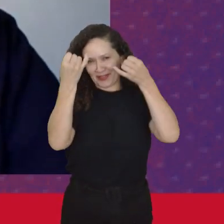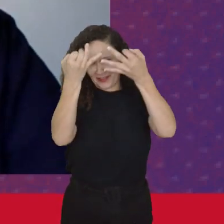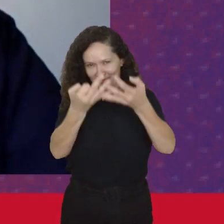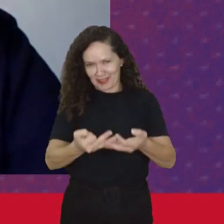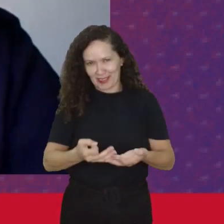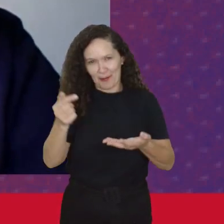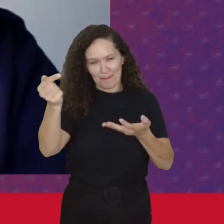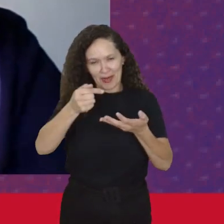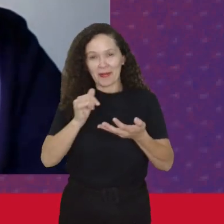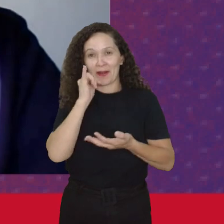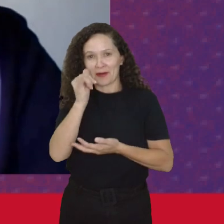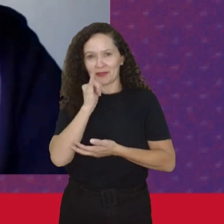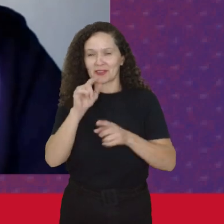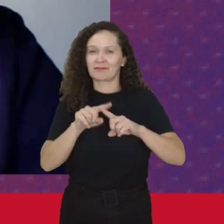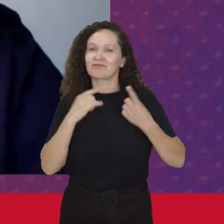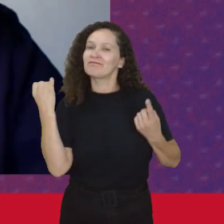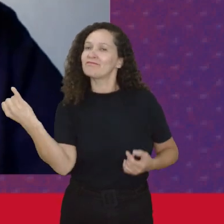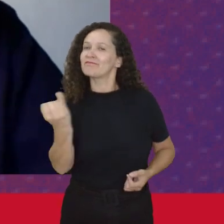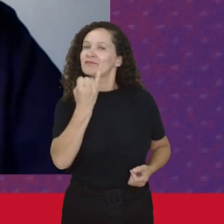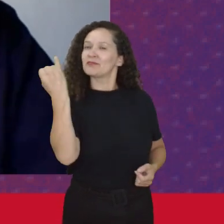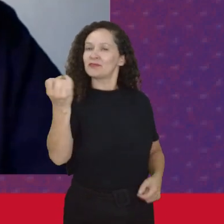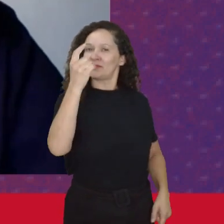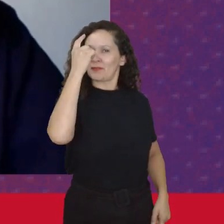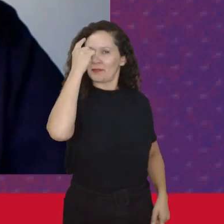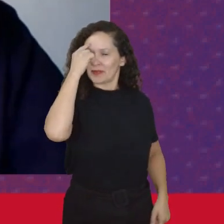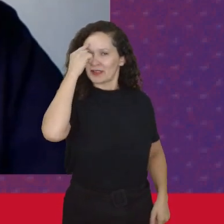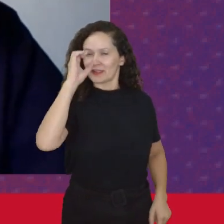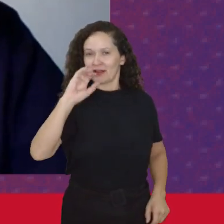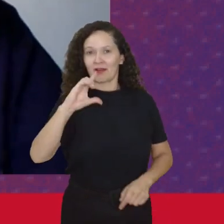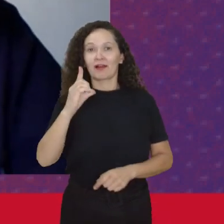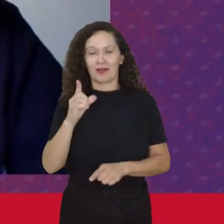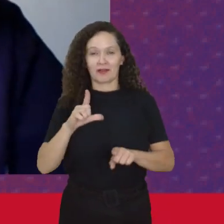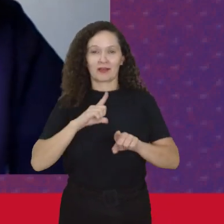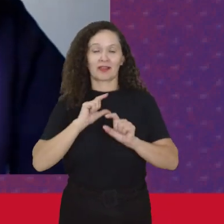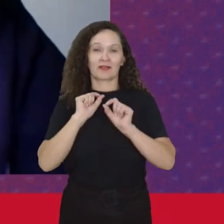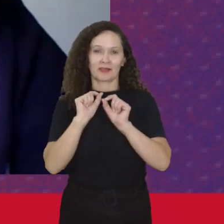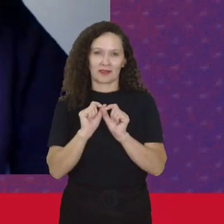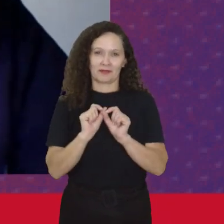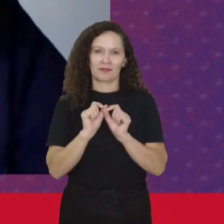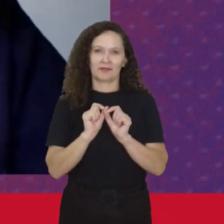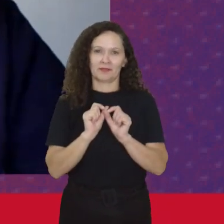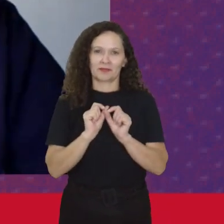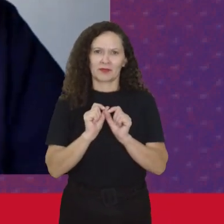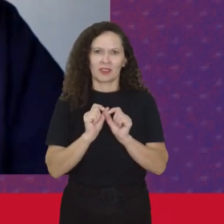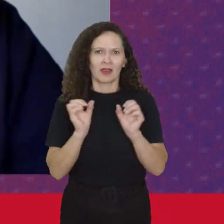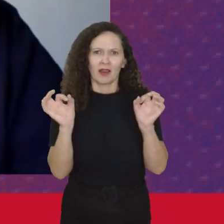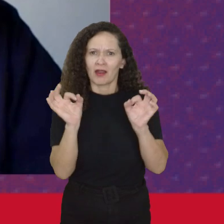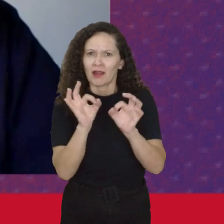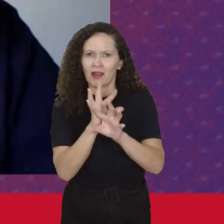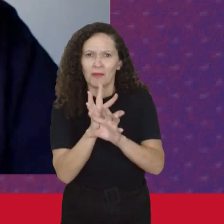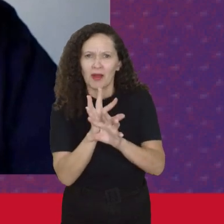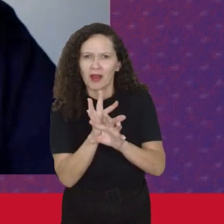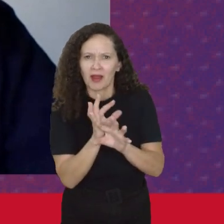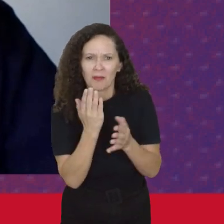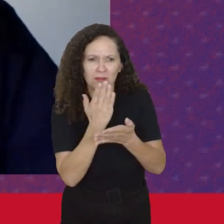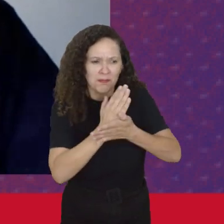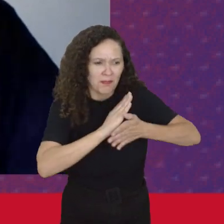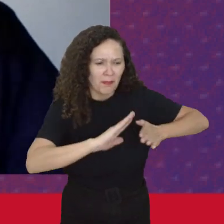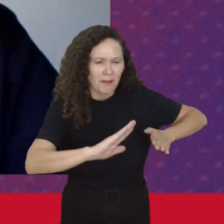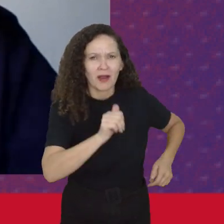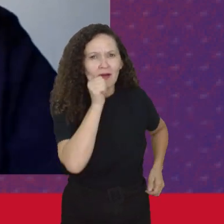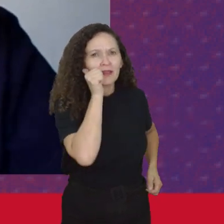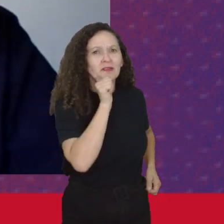Mas é importante a gente pensar Que inclusive Derrotar as mulheres Foi extremamente